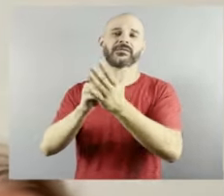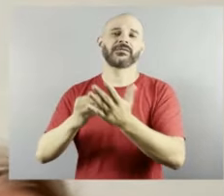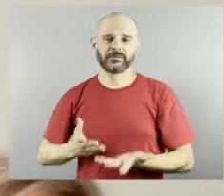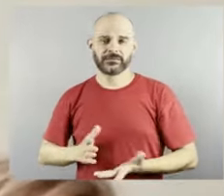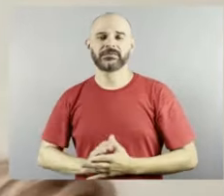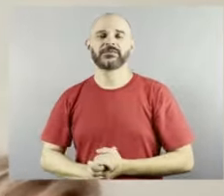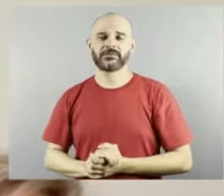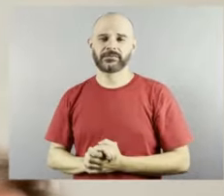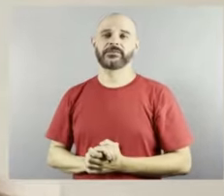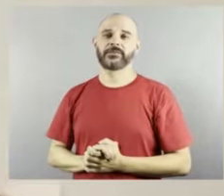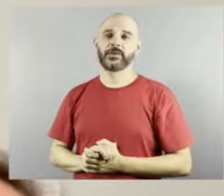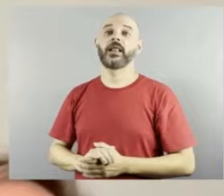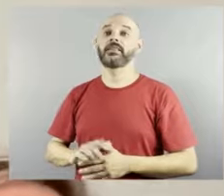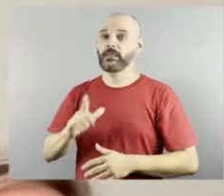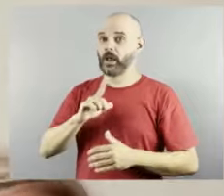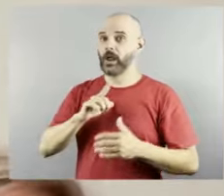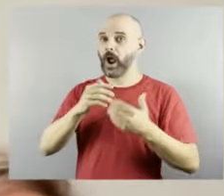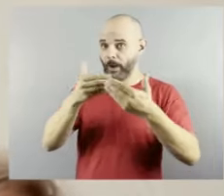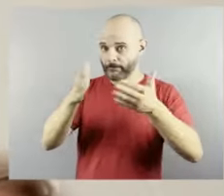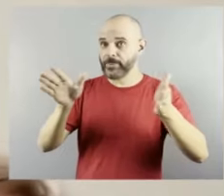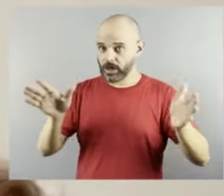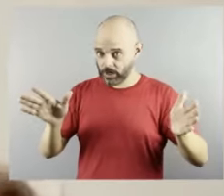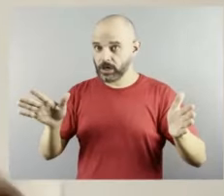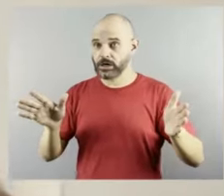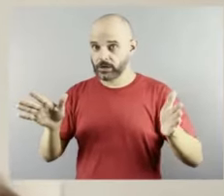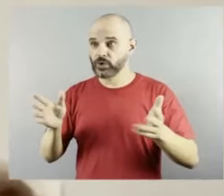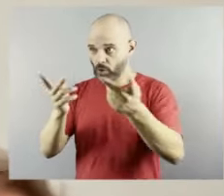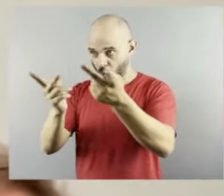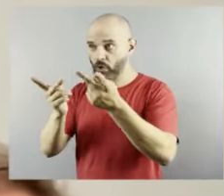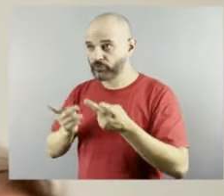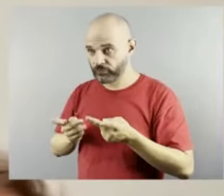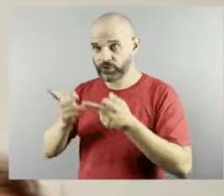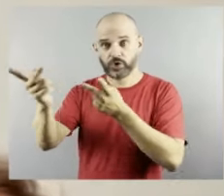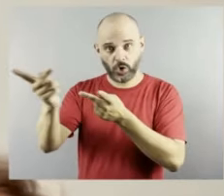quem quiser pode procurar a Patrícia aonde